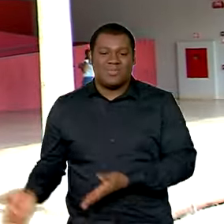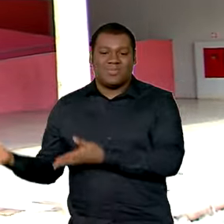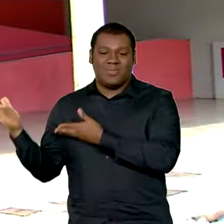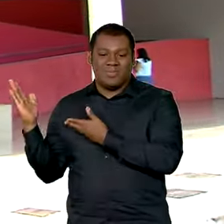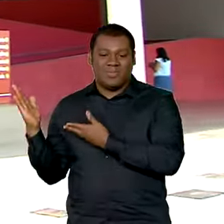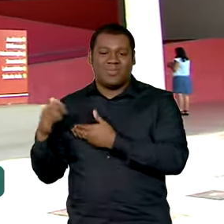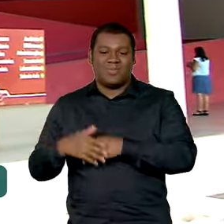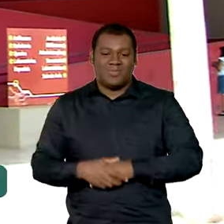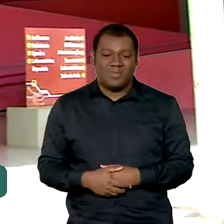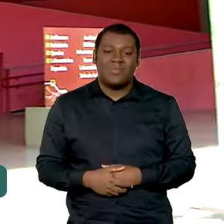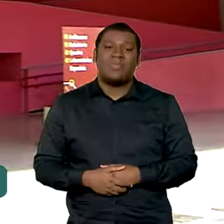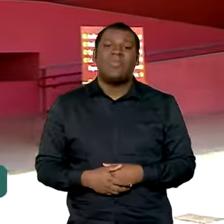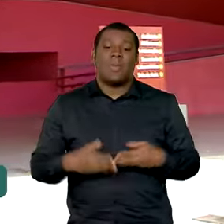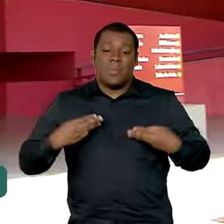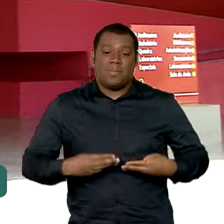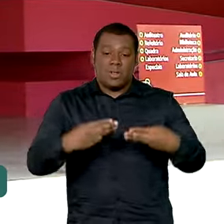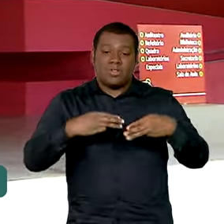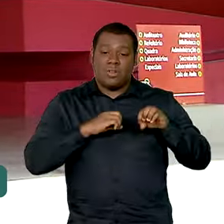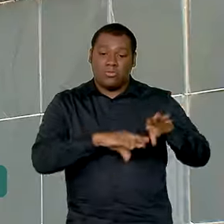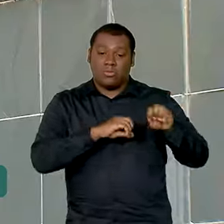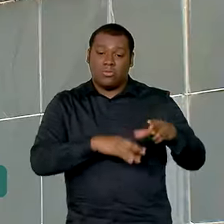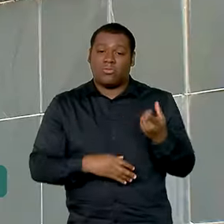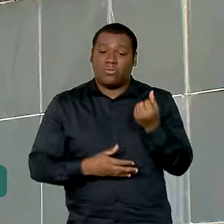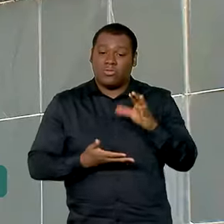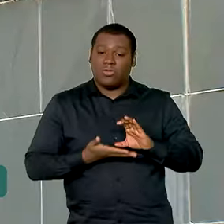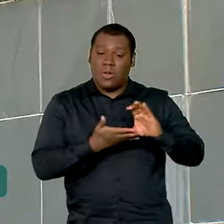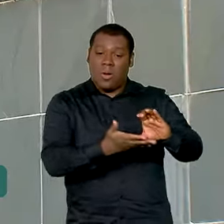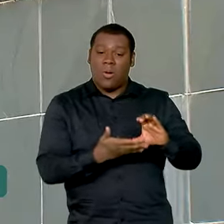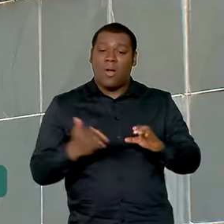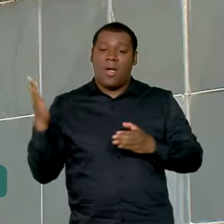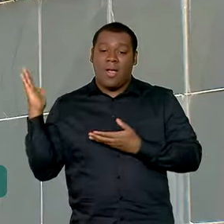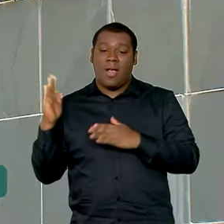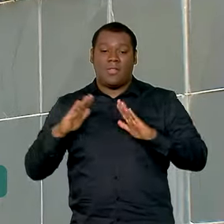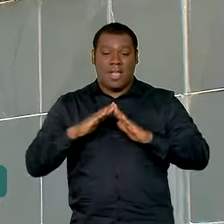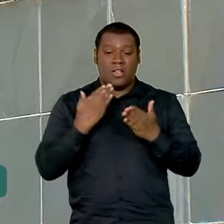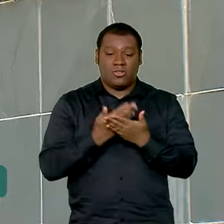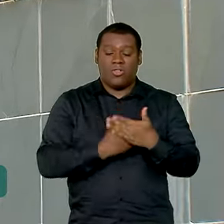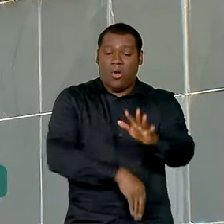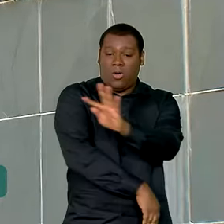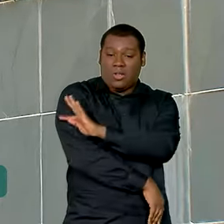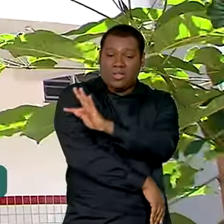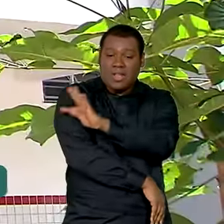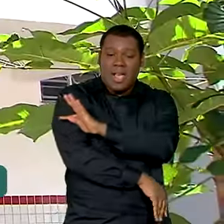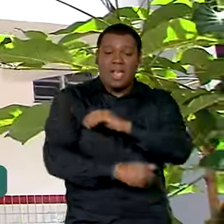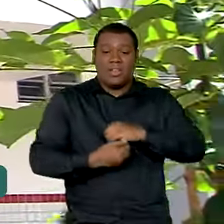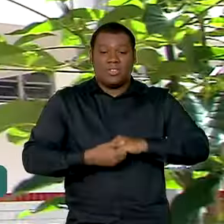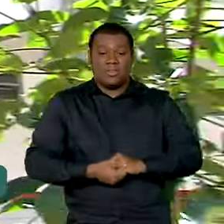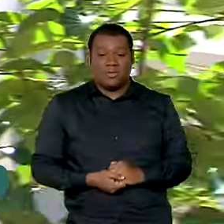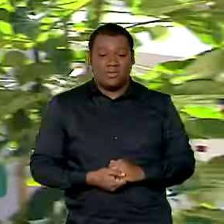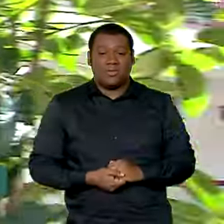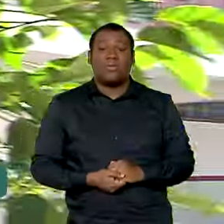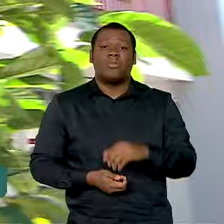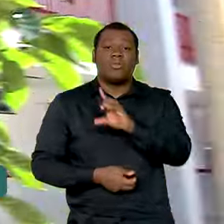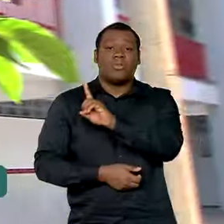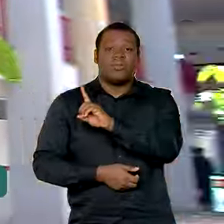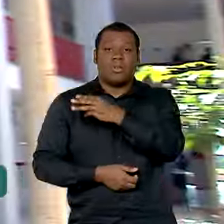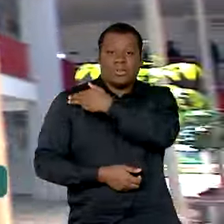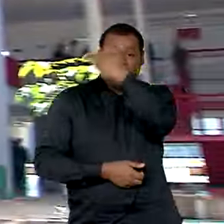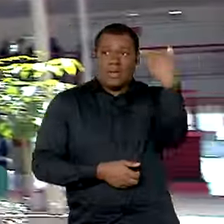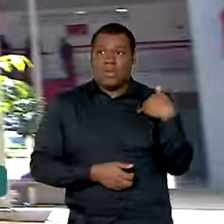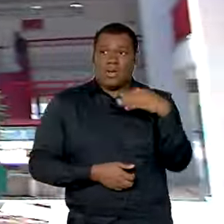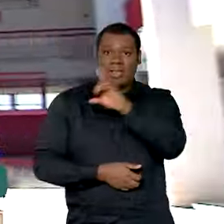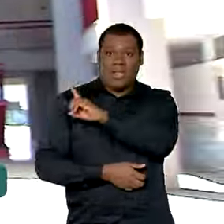recebeu recursos do Ministério da Educação foi essa Escola Técnica de Santa Maria aqui no Distrito Federal.